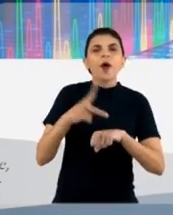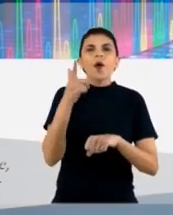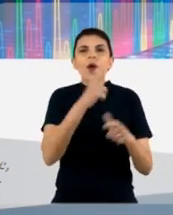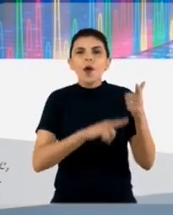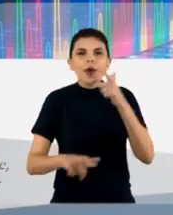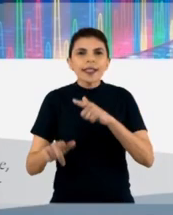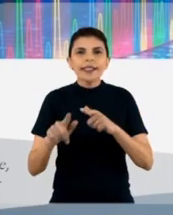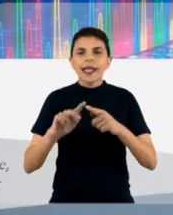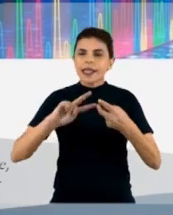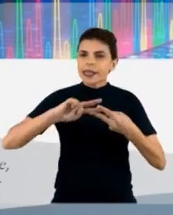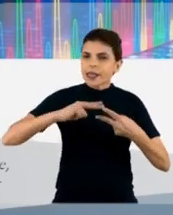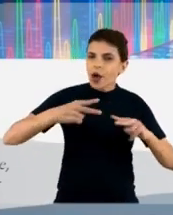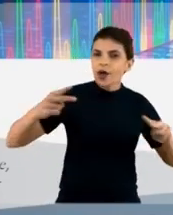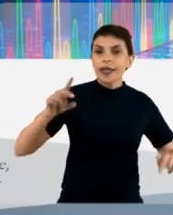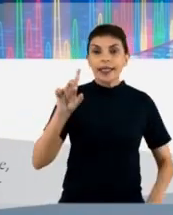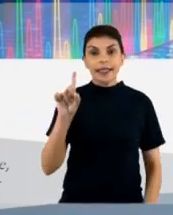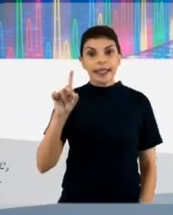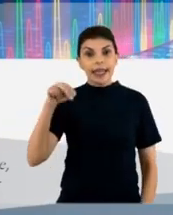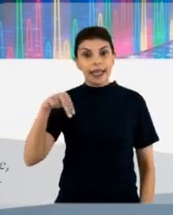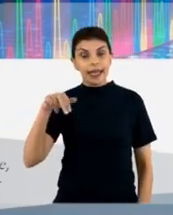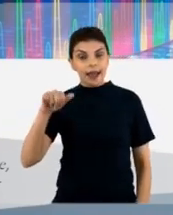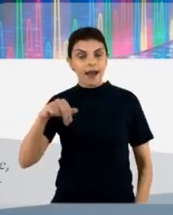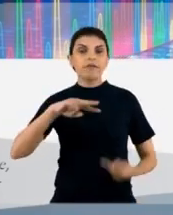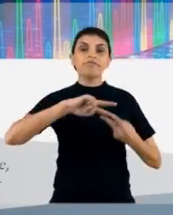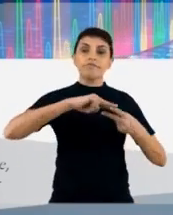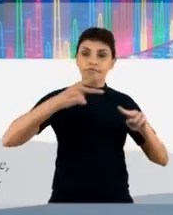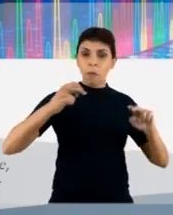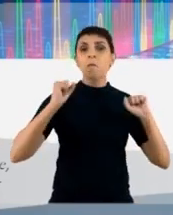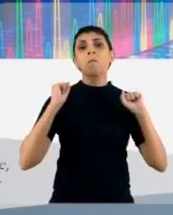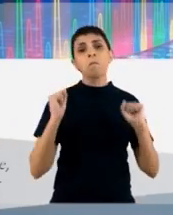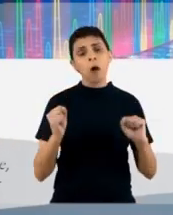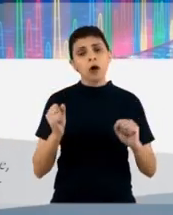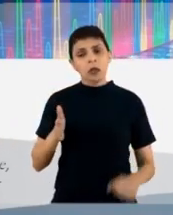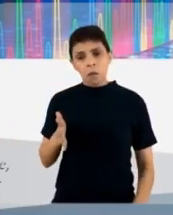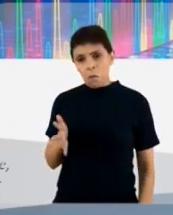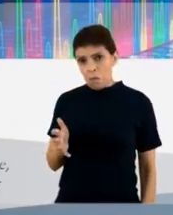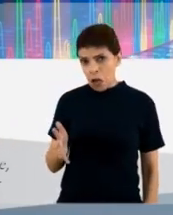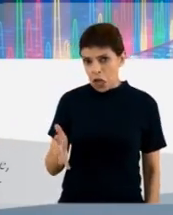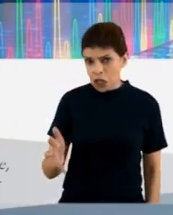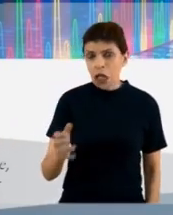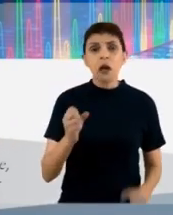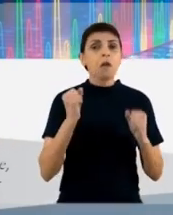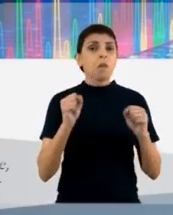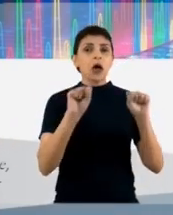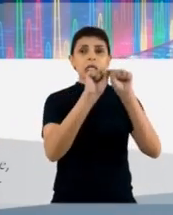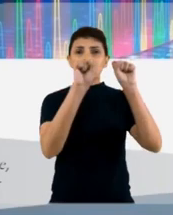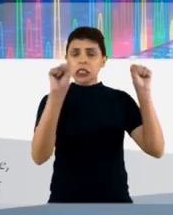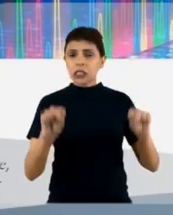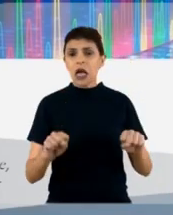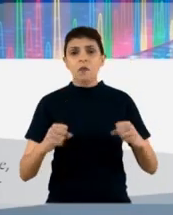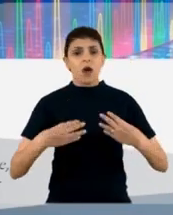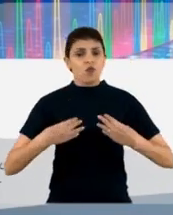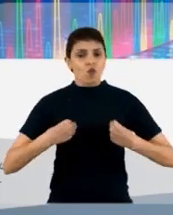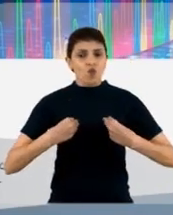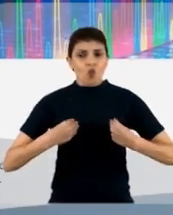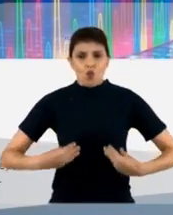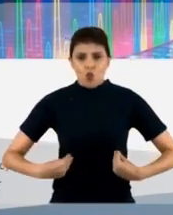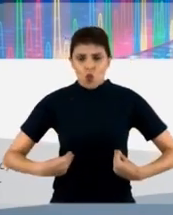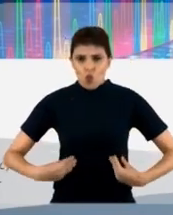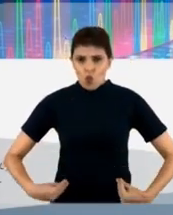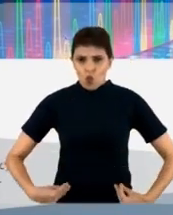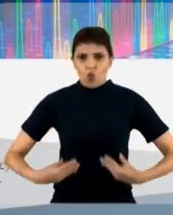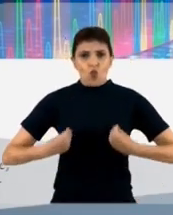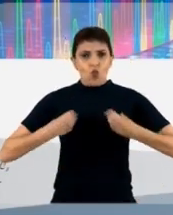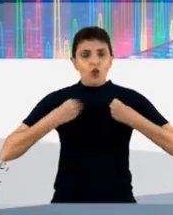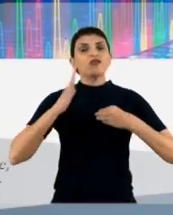pela tecnologia do DNA recombinante pode ser em bactéria pode ser no sistema de mamífero né e